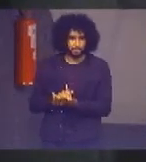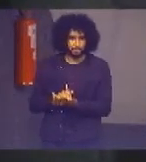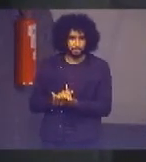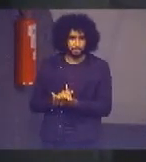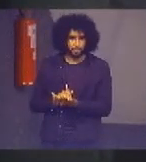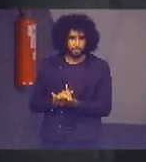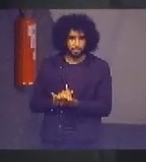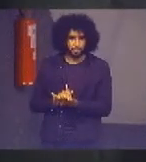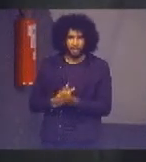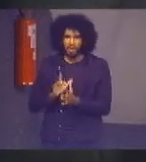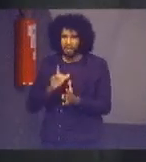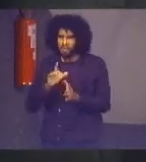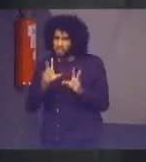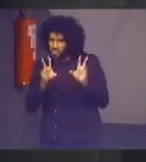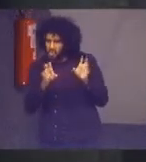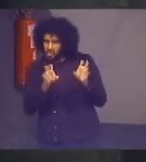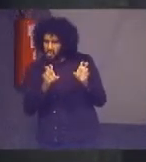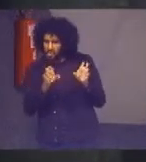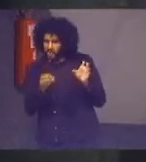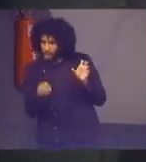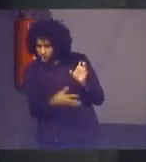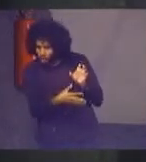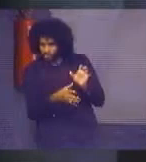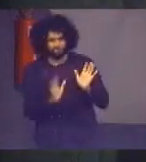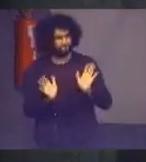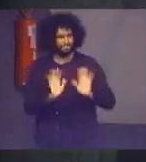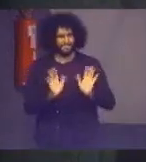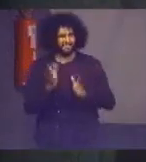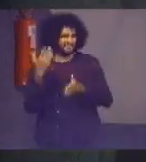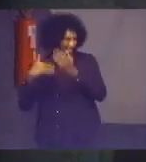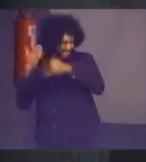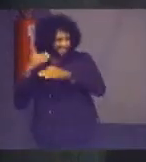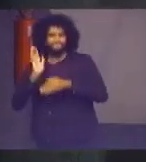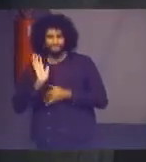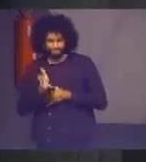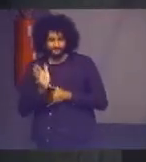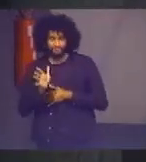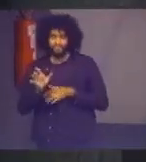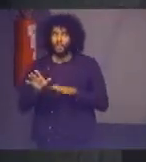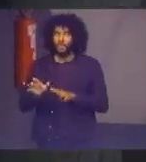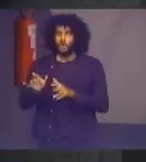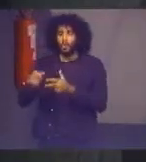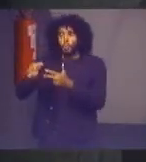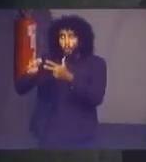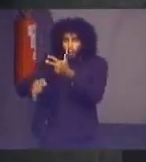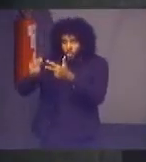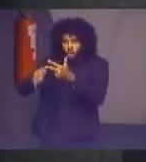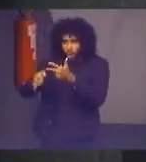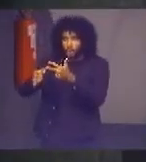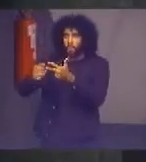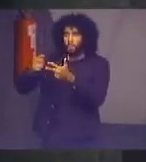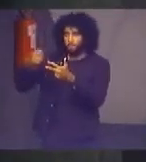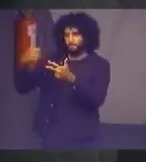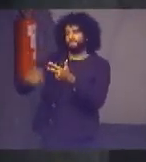um tema novo mas o poder judiciário ainda precisa